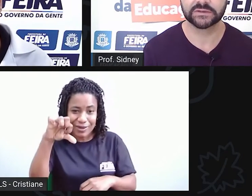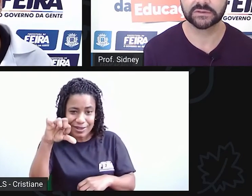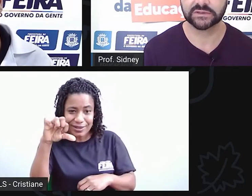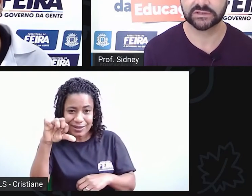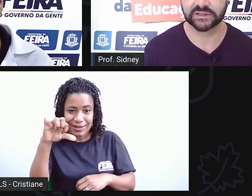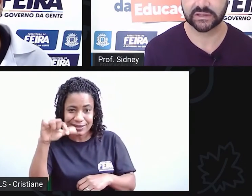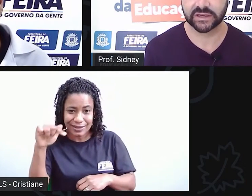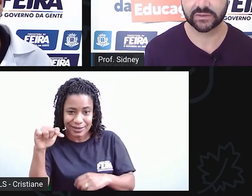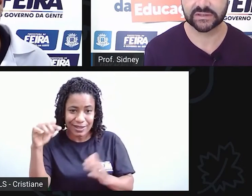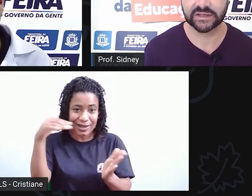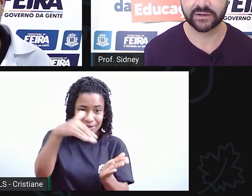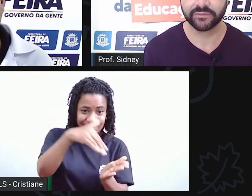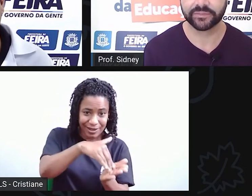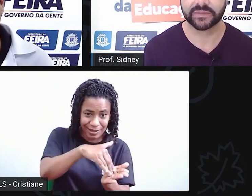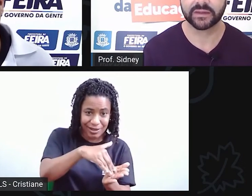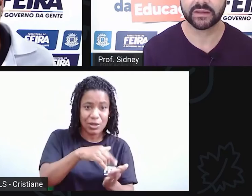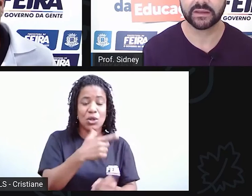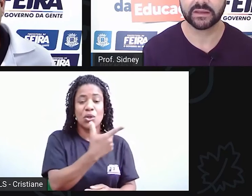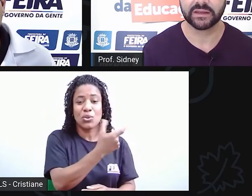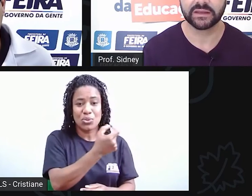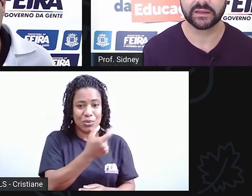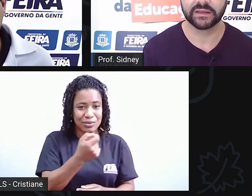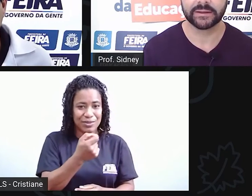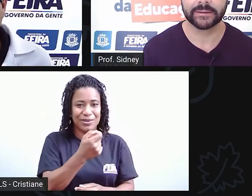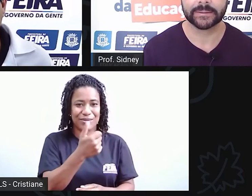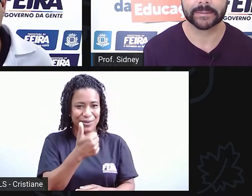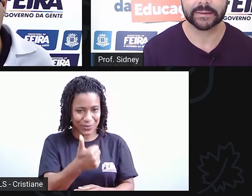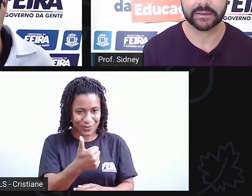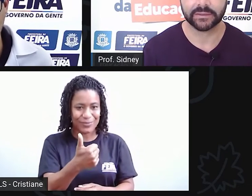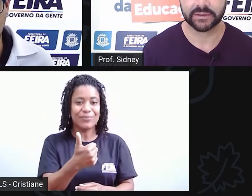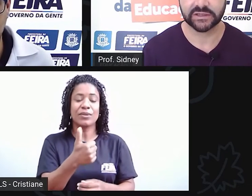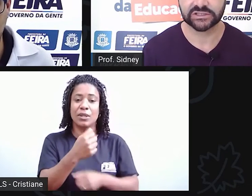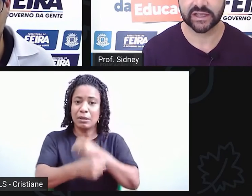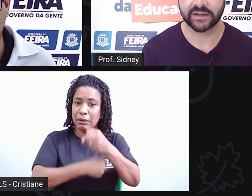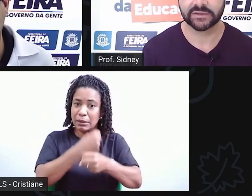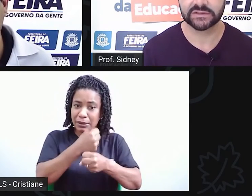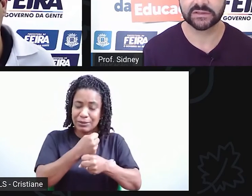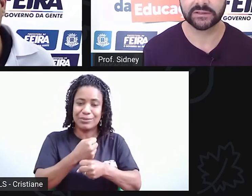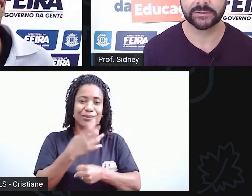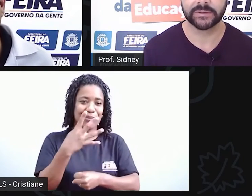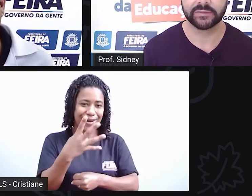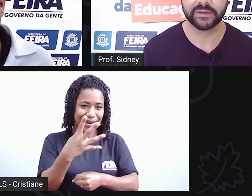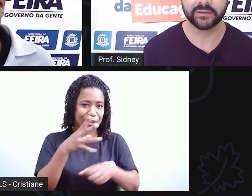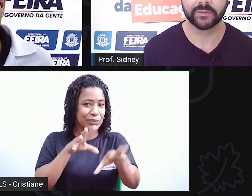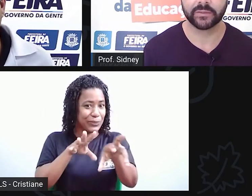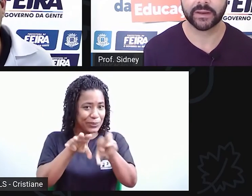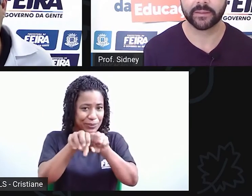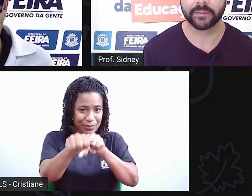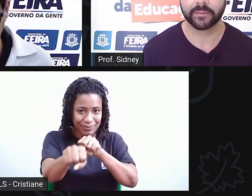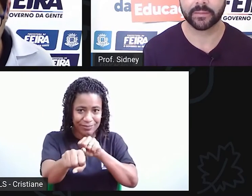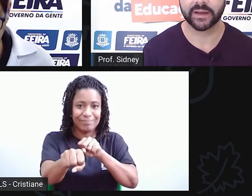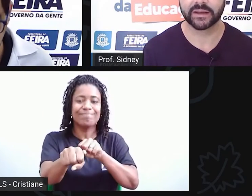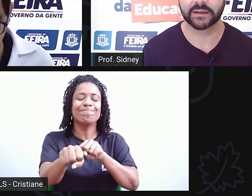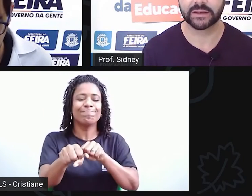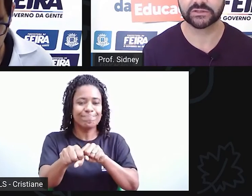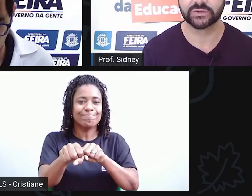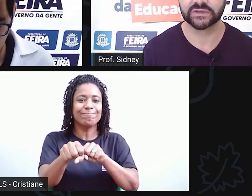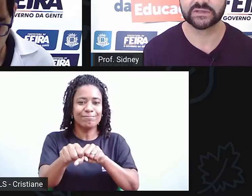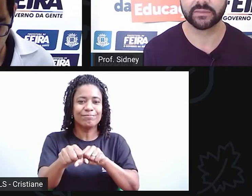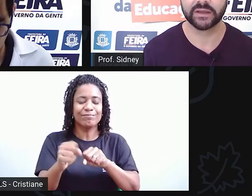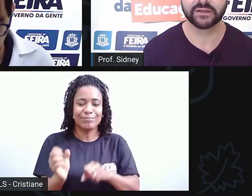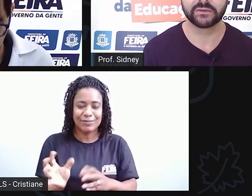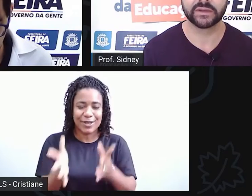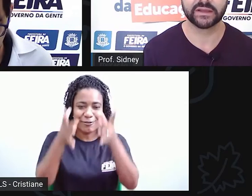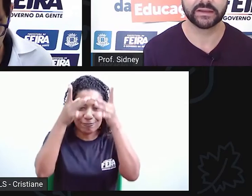anos de graduação e que deixaram, assim, em mim uma marca de